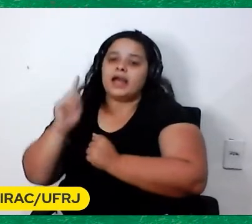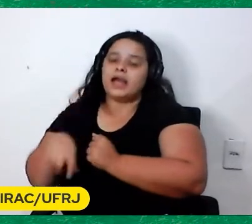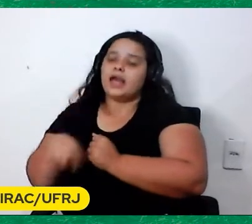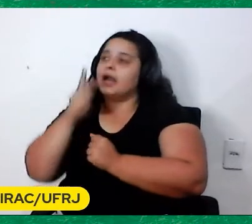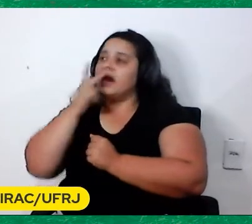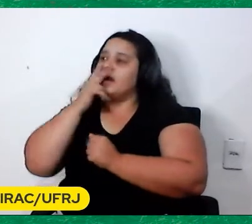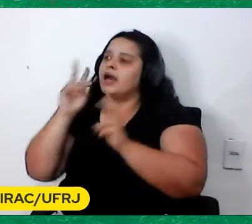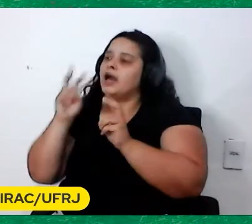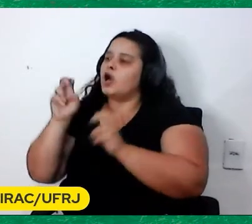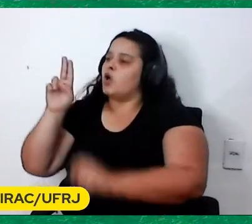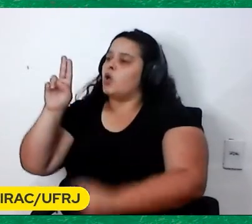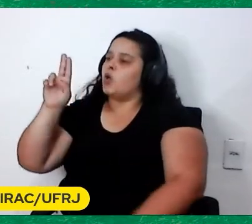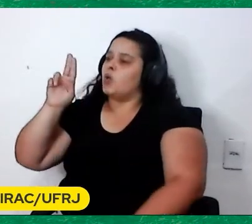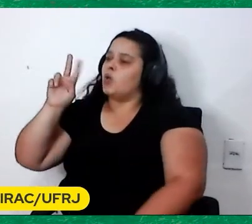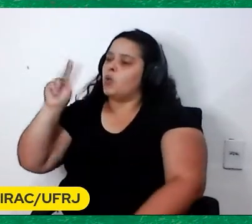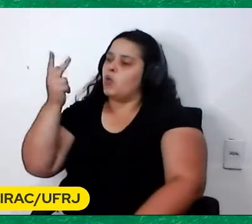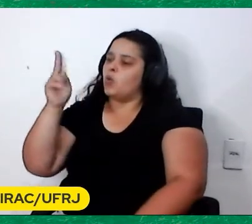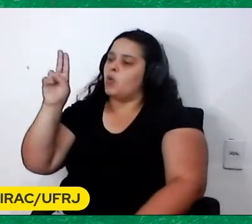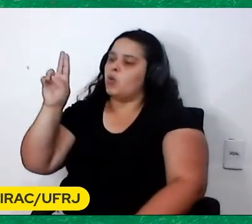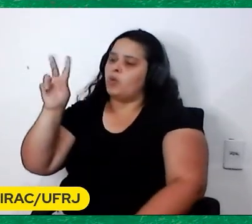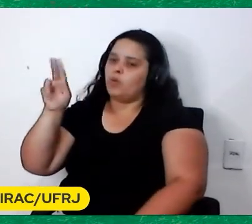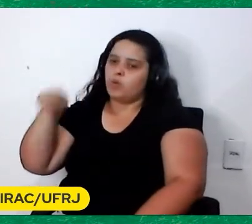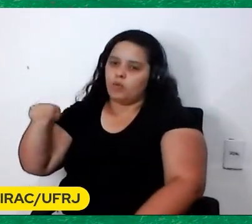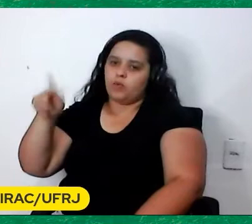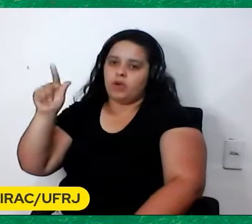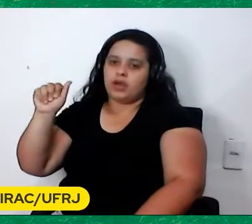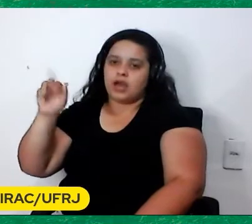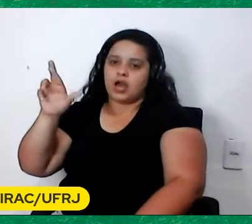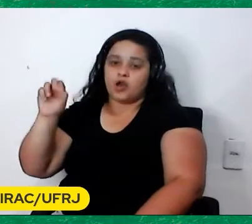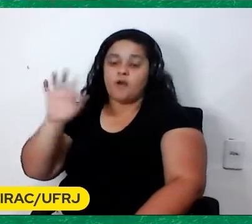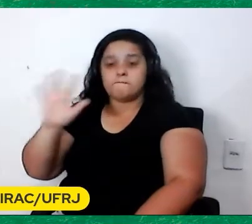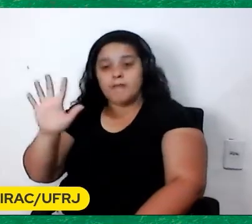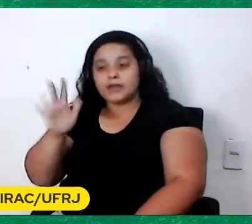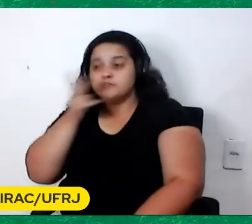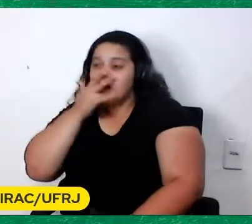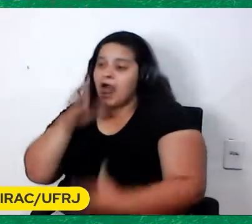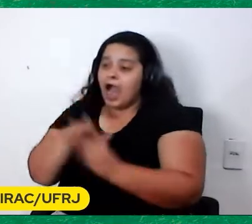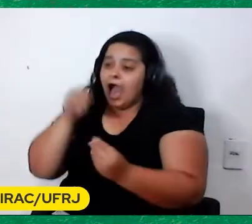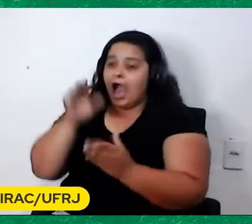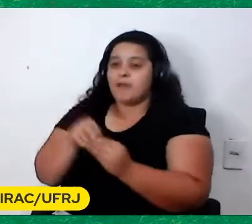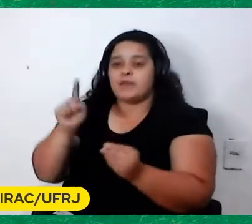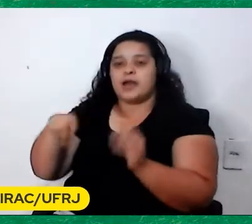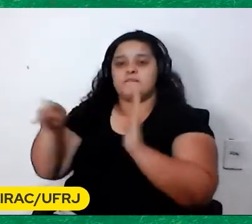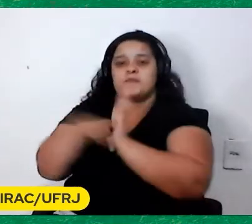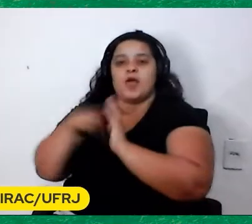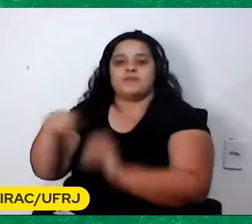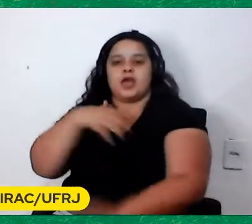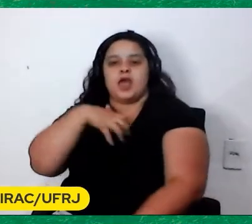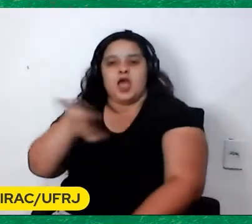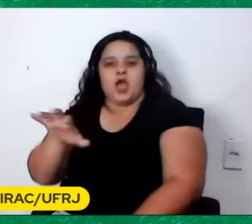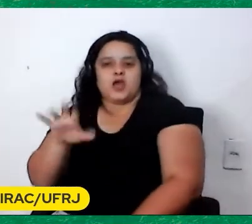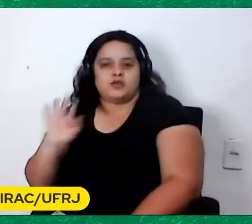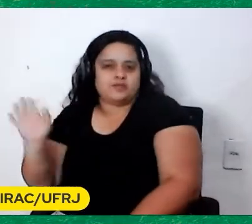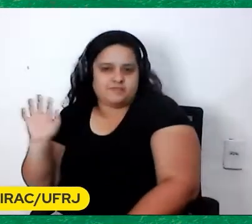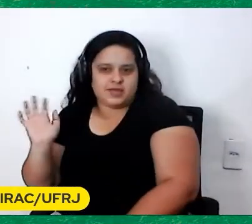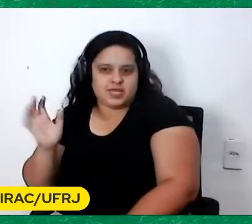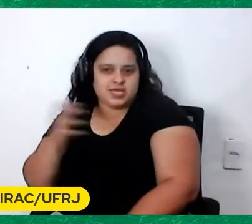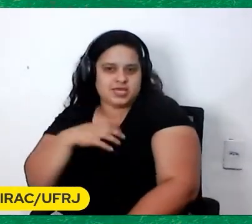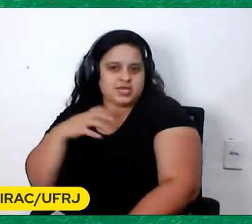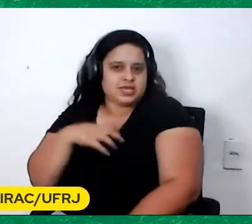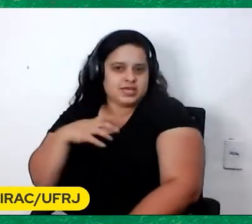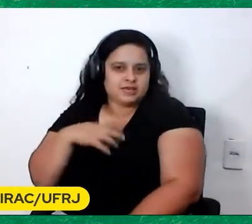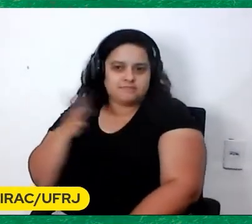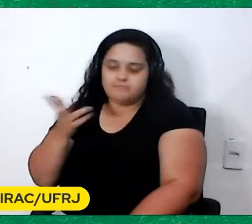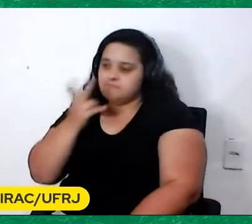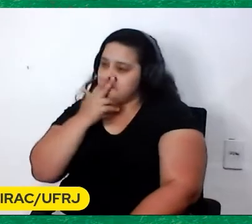Hungria Mas ele era Completamente A alma dele Era baiano Era de um baiano Era um Babalona Echá baiano Então ele Chamava ele